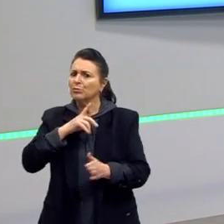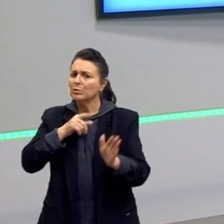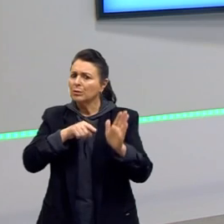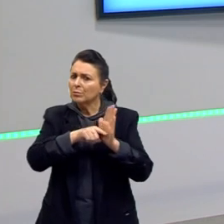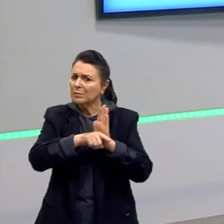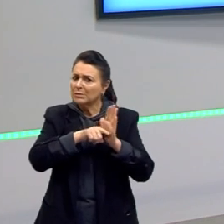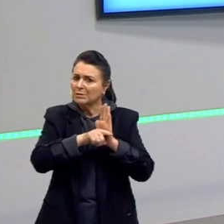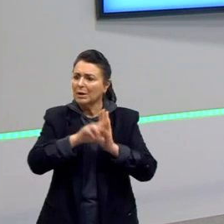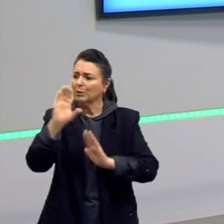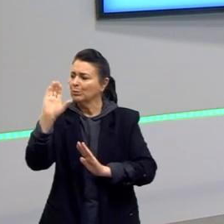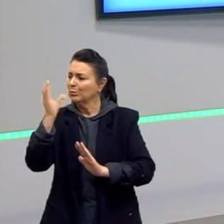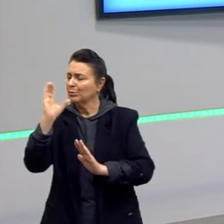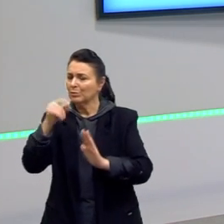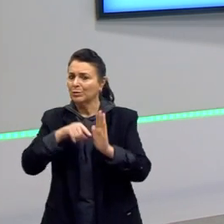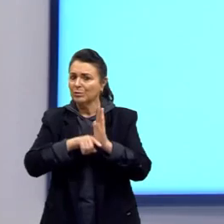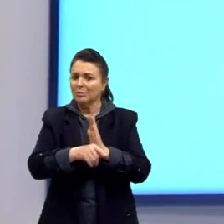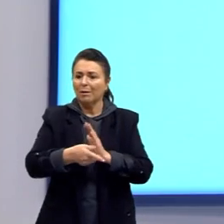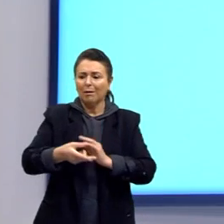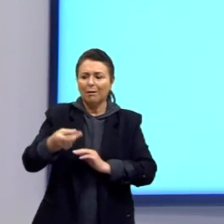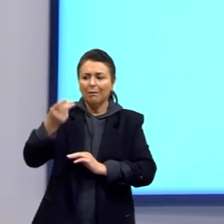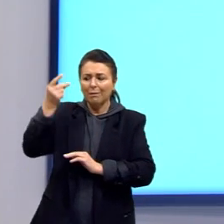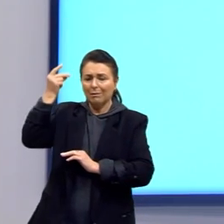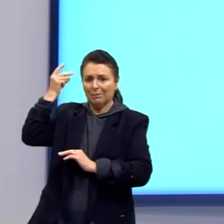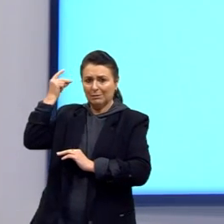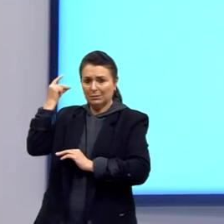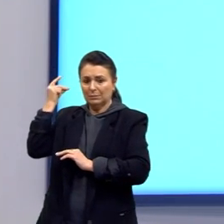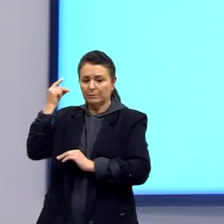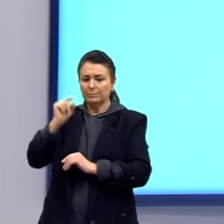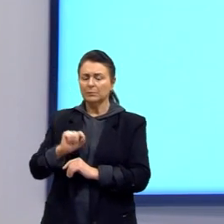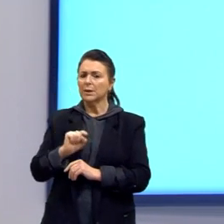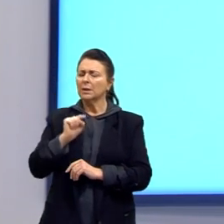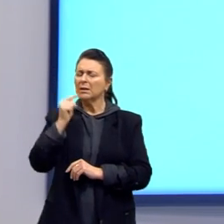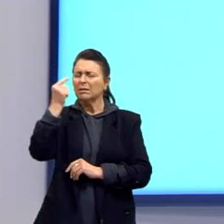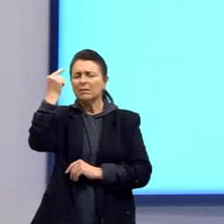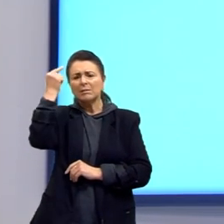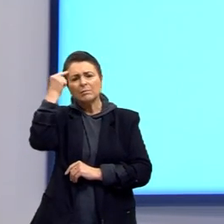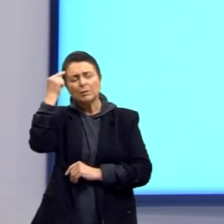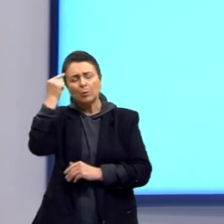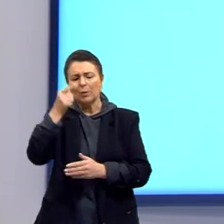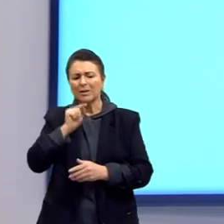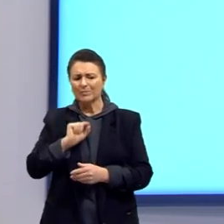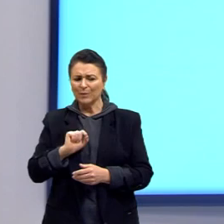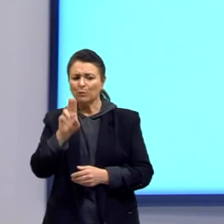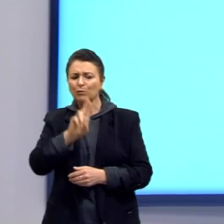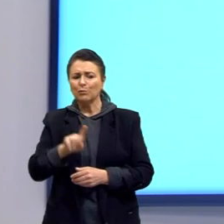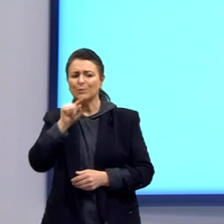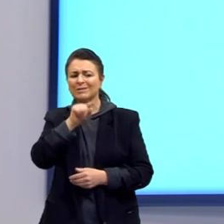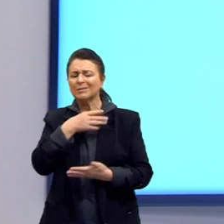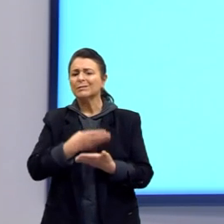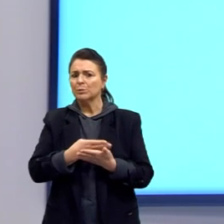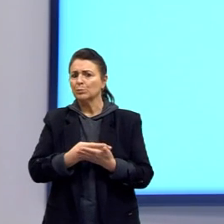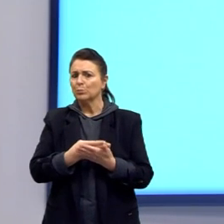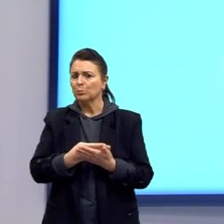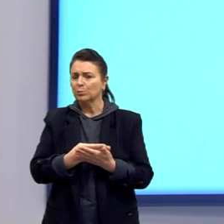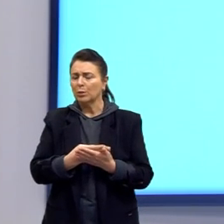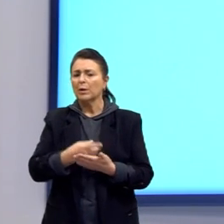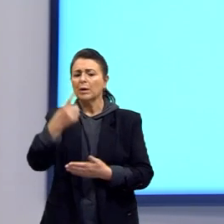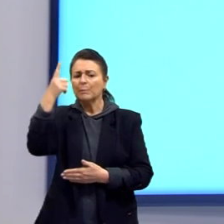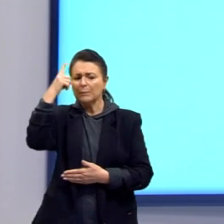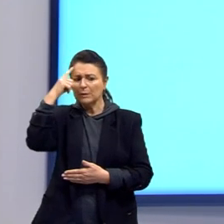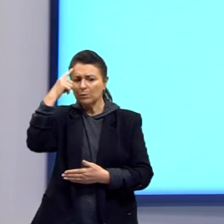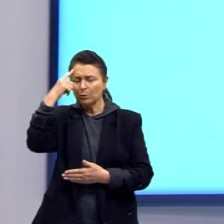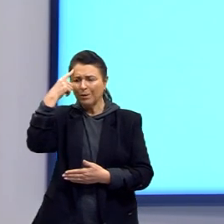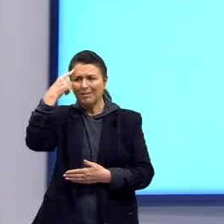que vieram antes dele e ele pensou sobre aqueles estudos, ele pensou sobre aquelas